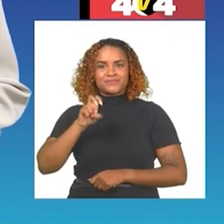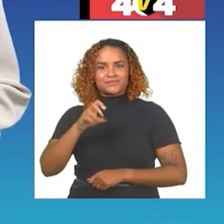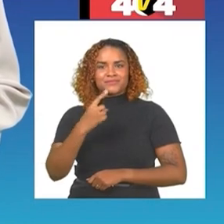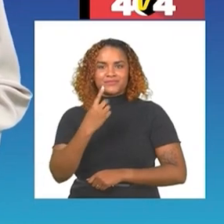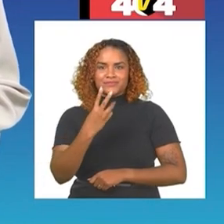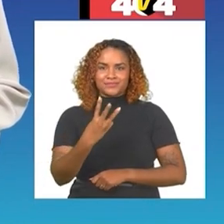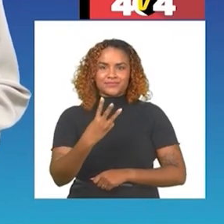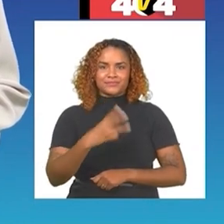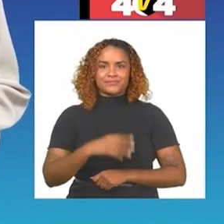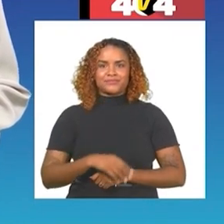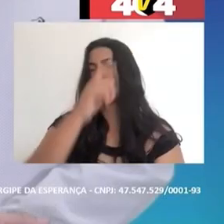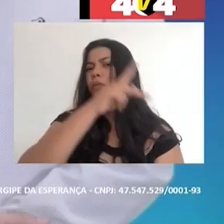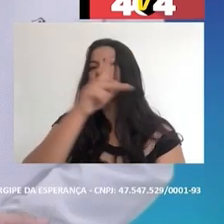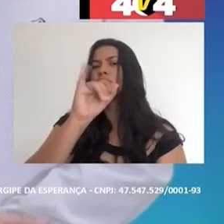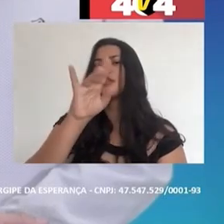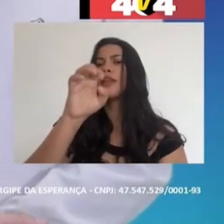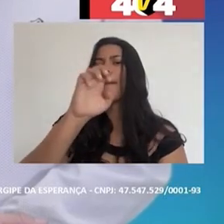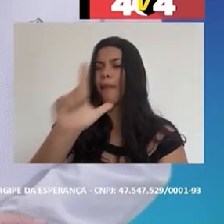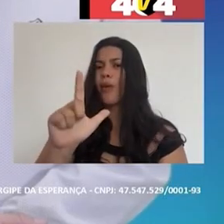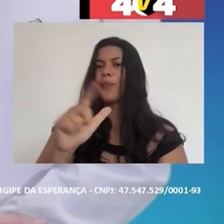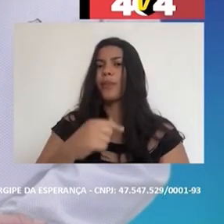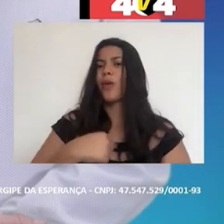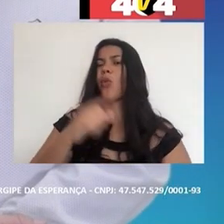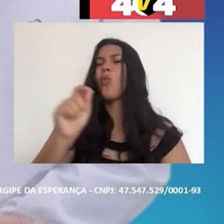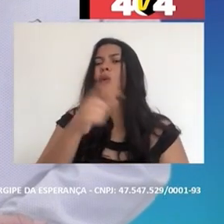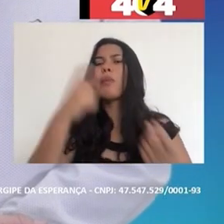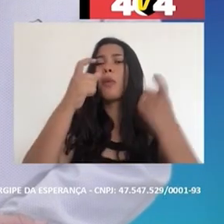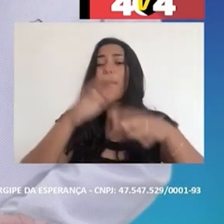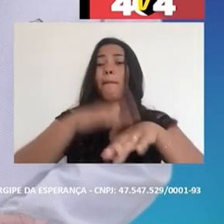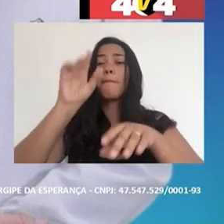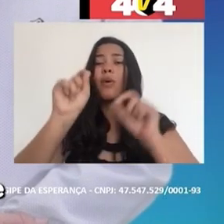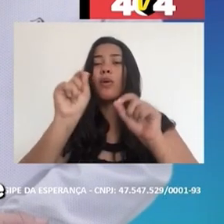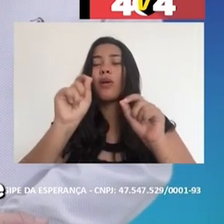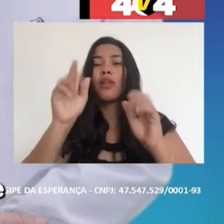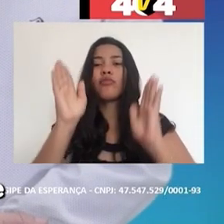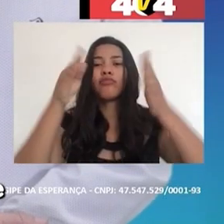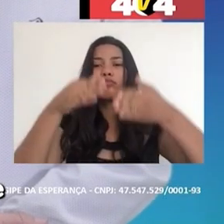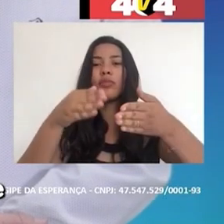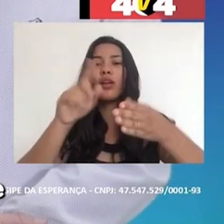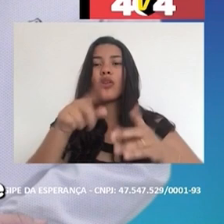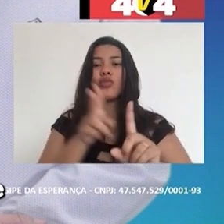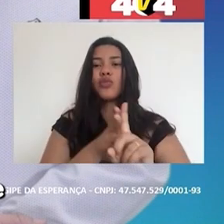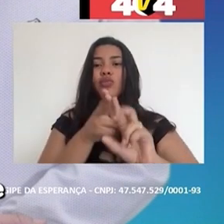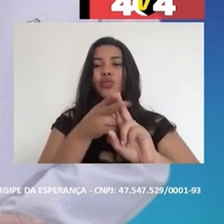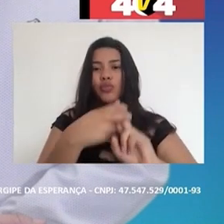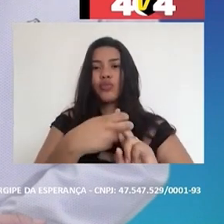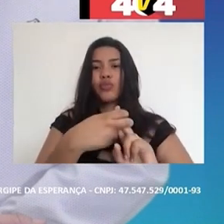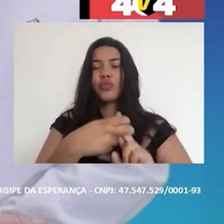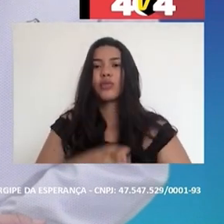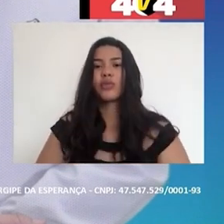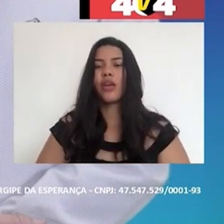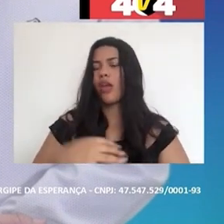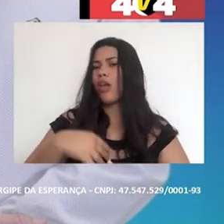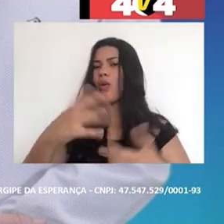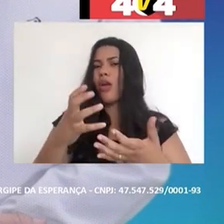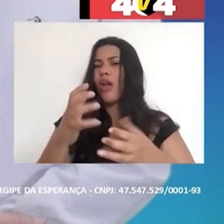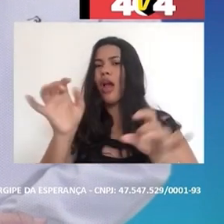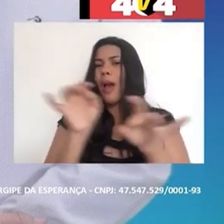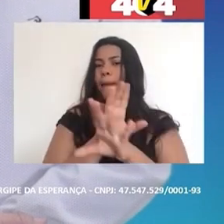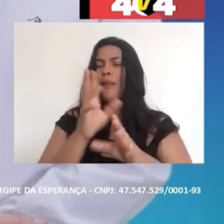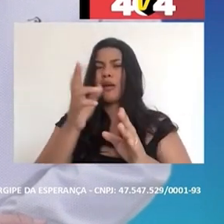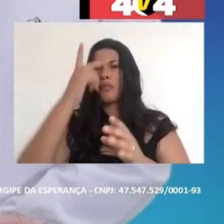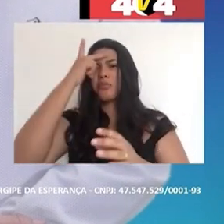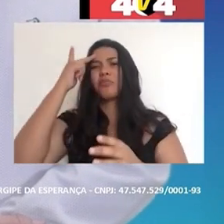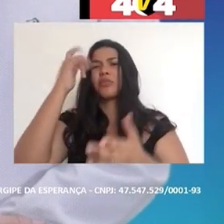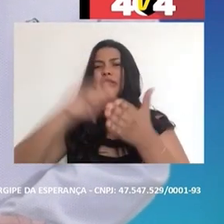Cachara Branco, 15.123. Professora Isabel Silva, uma das minhas preocupações é com a agilidade do atendimento na saúde pelo SUS. Pretendo acabar com